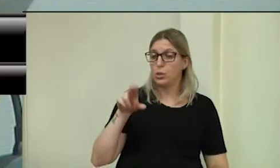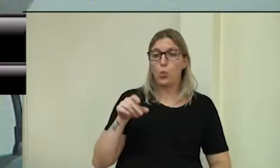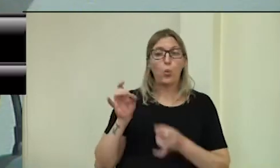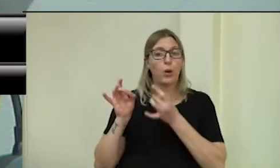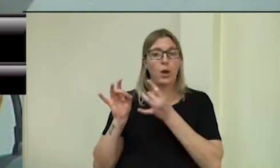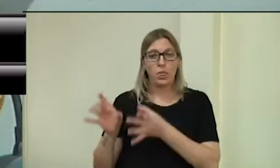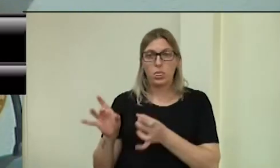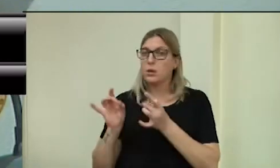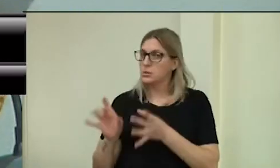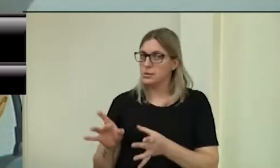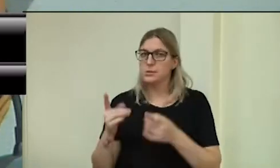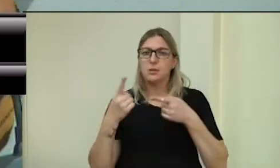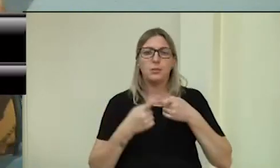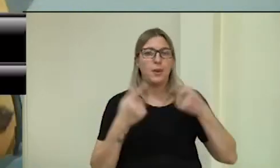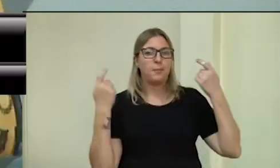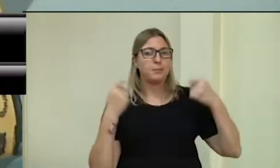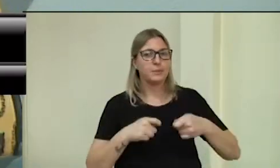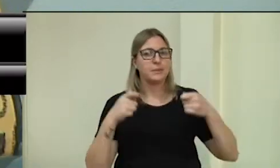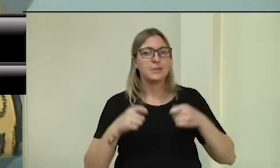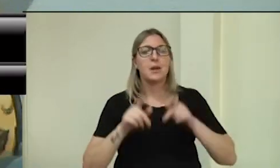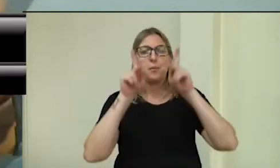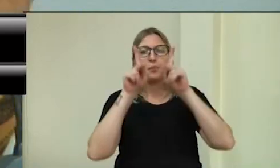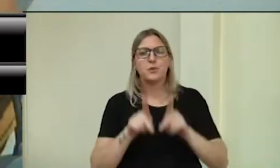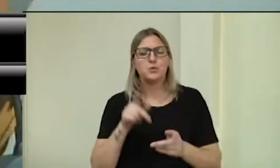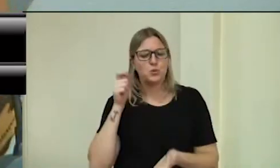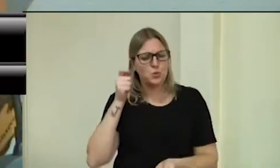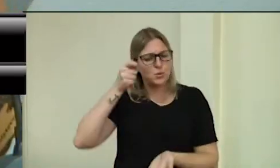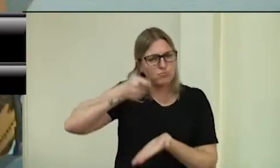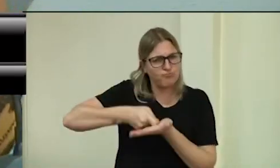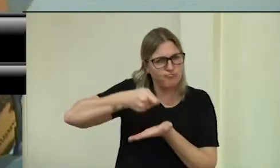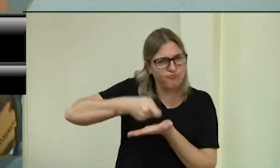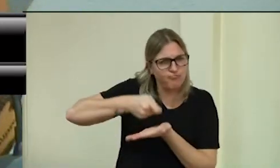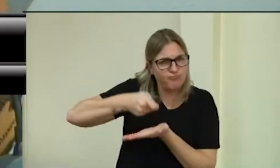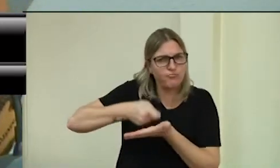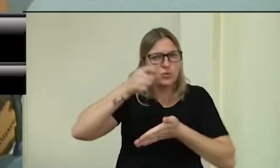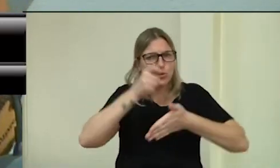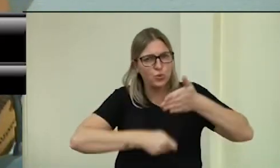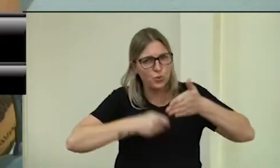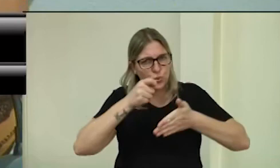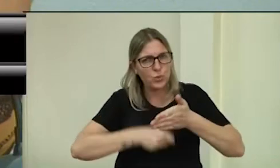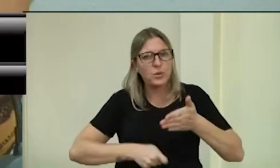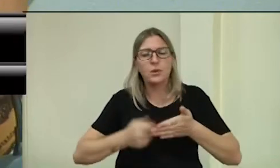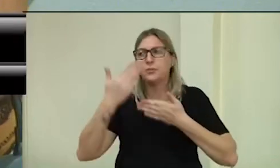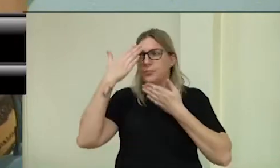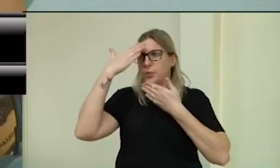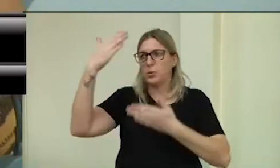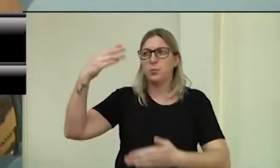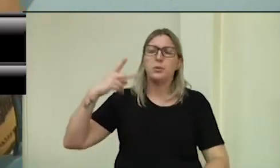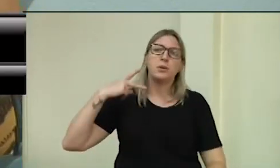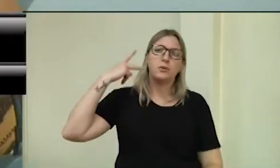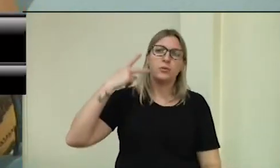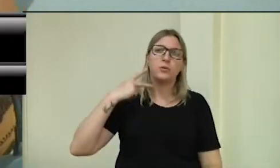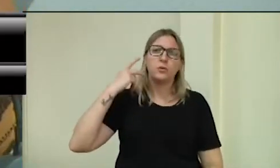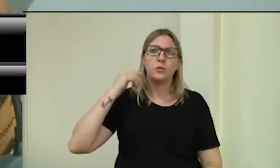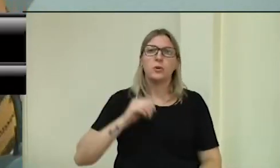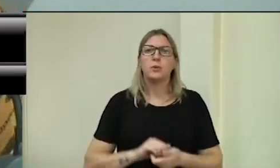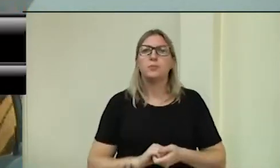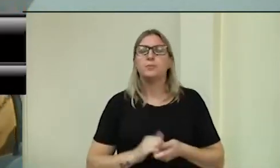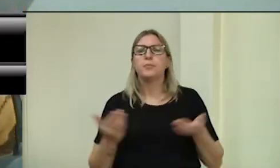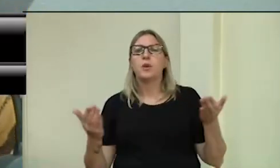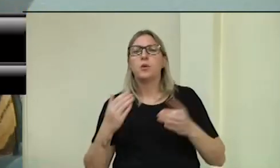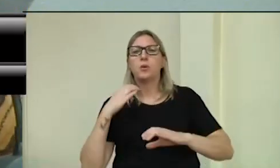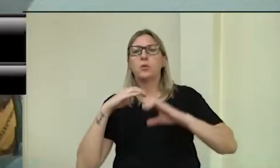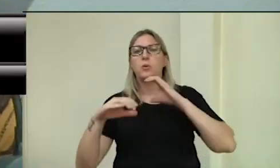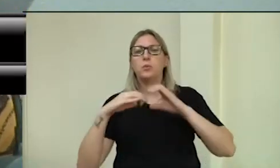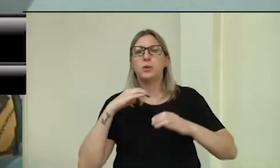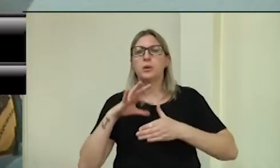precisamos de pessoas que tenham persistência. Obrigada, vereadora. Em comunicação de